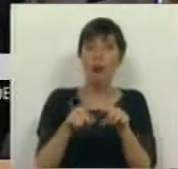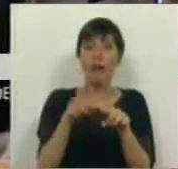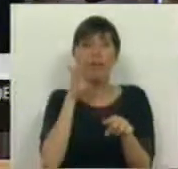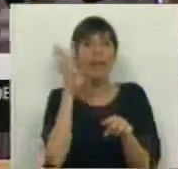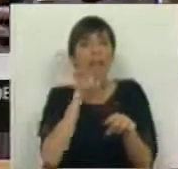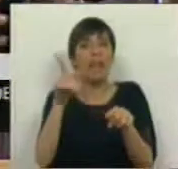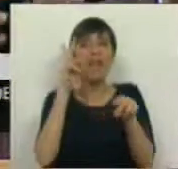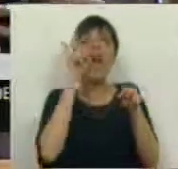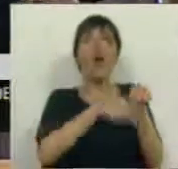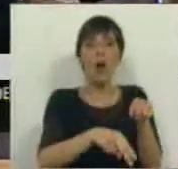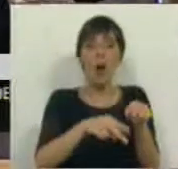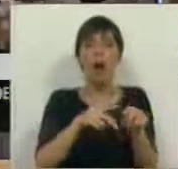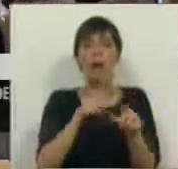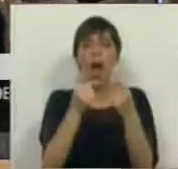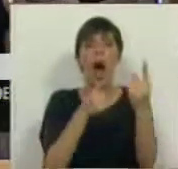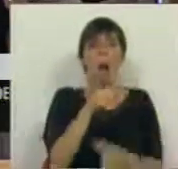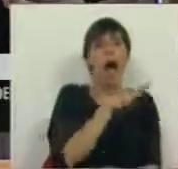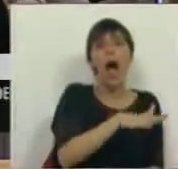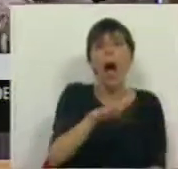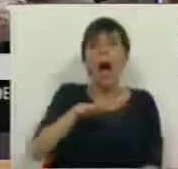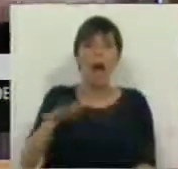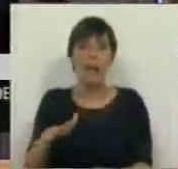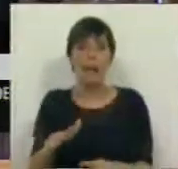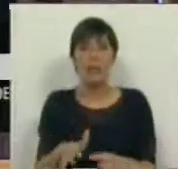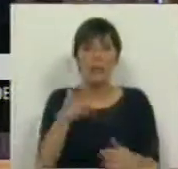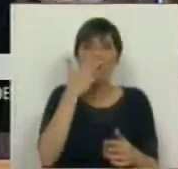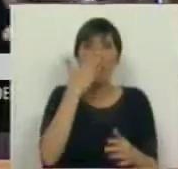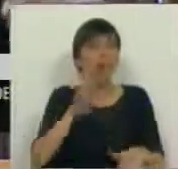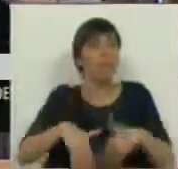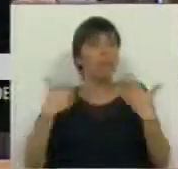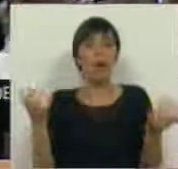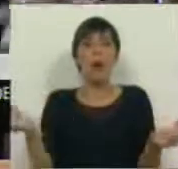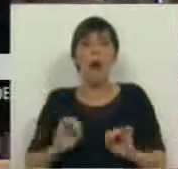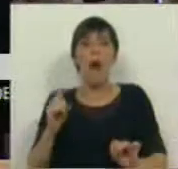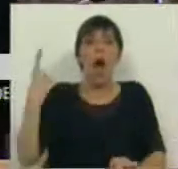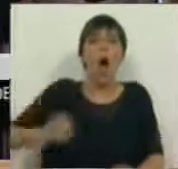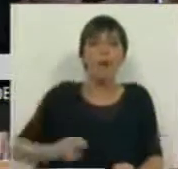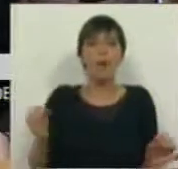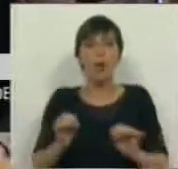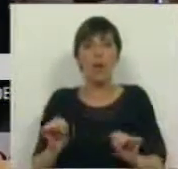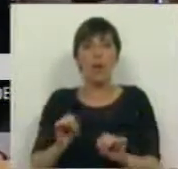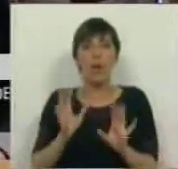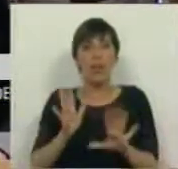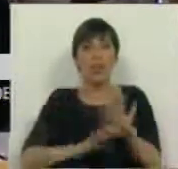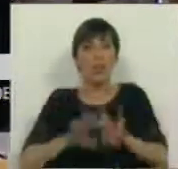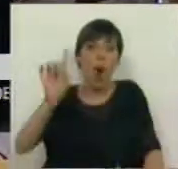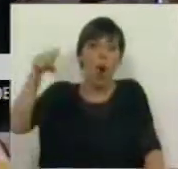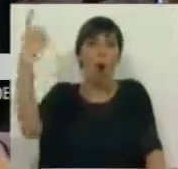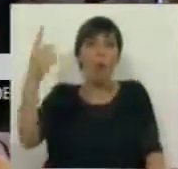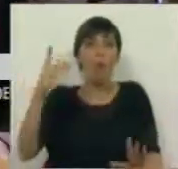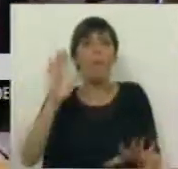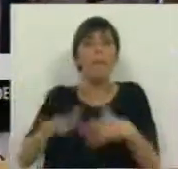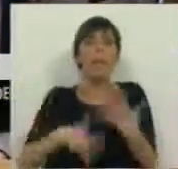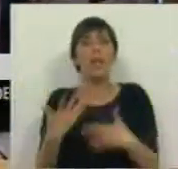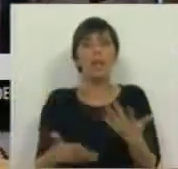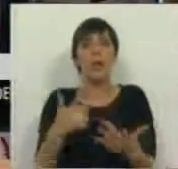vamos tentar cortar em determinadas áreas, como se não tivesse a obrigação de o já ter feito. E